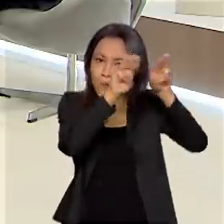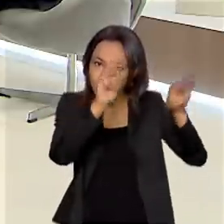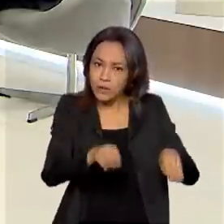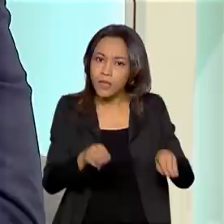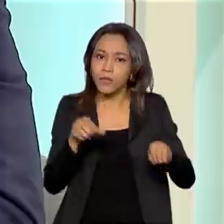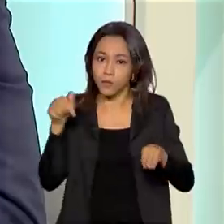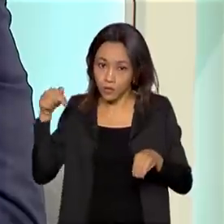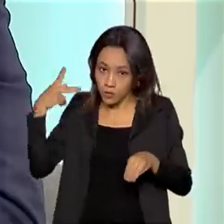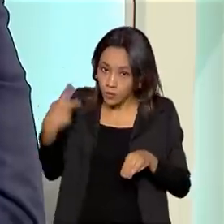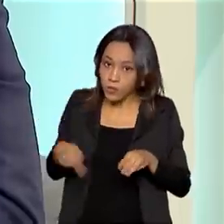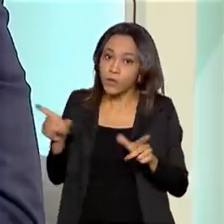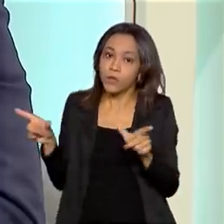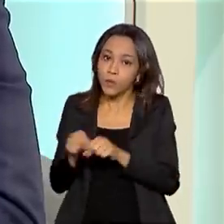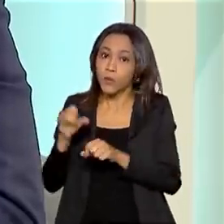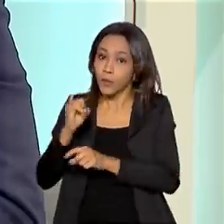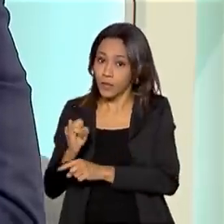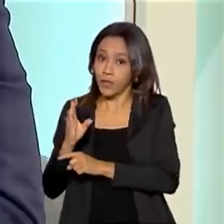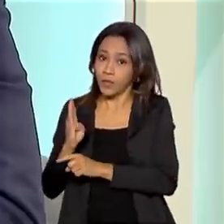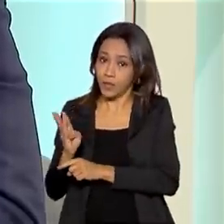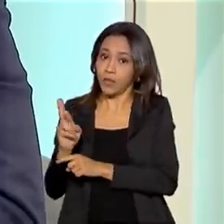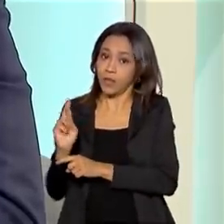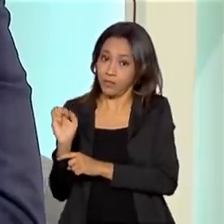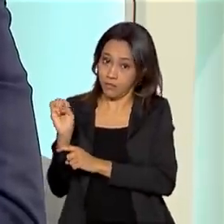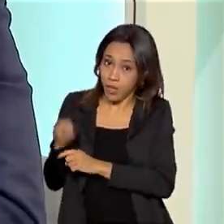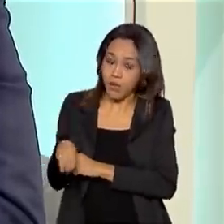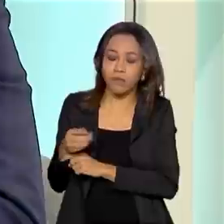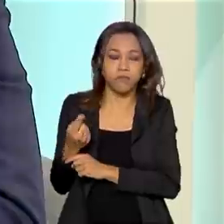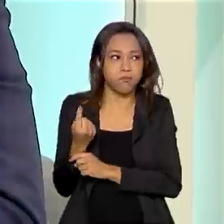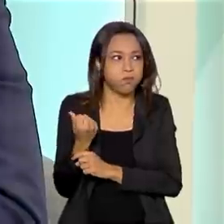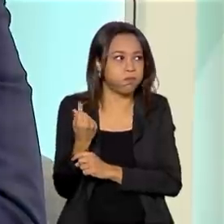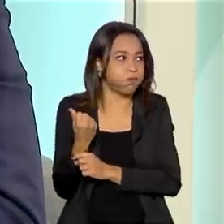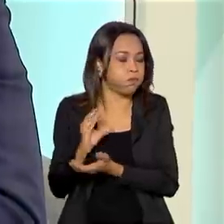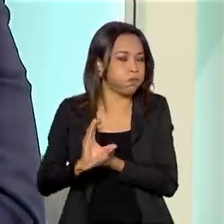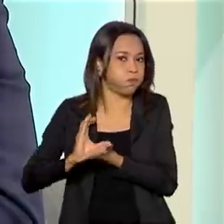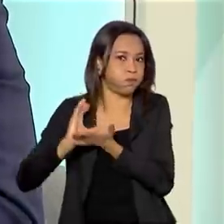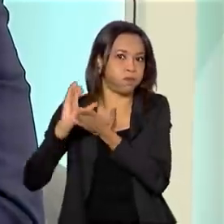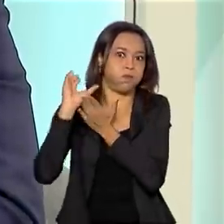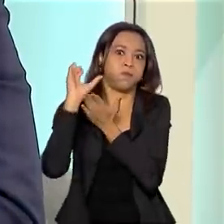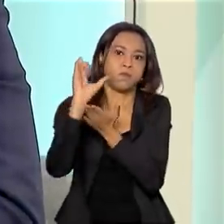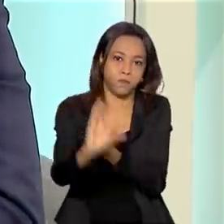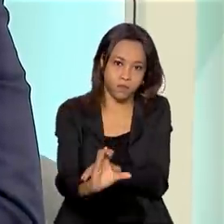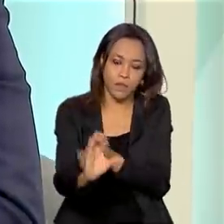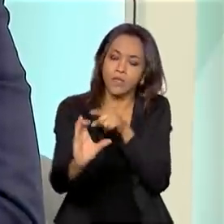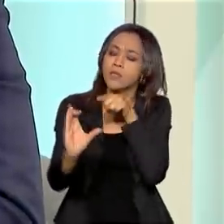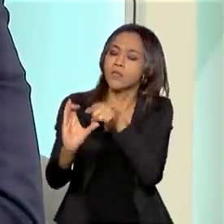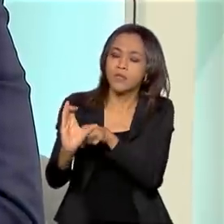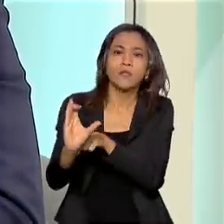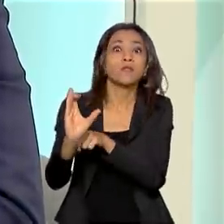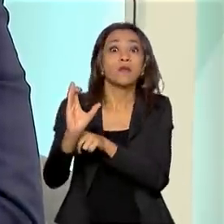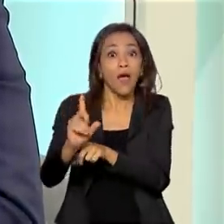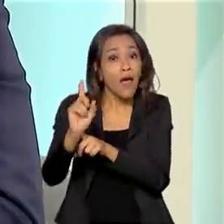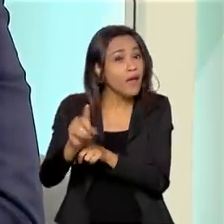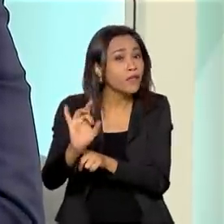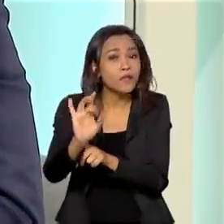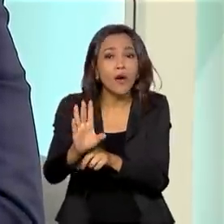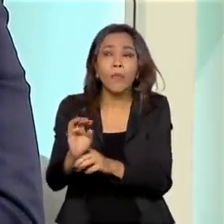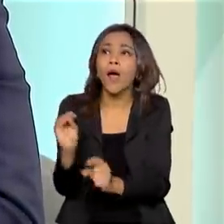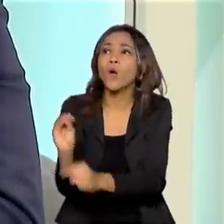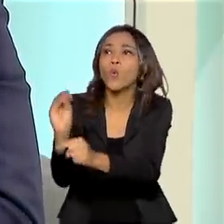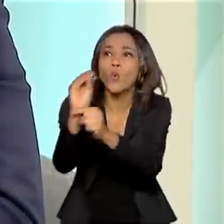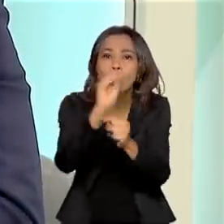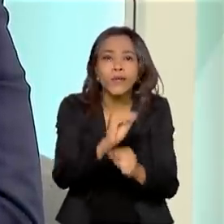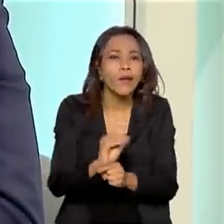consomem muitos recursos. E esses recursos, a grande maioria, são recursos que vão para a manutenção do museu.